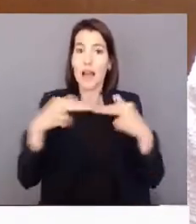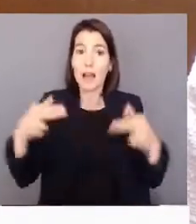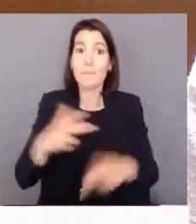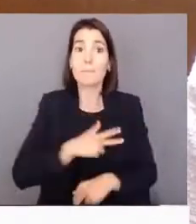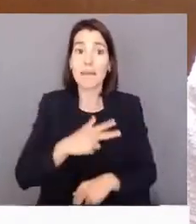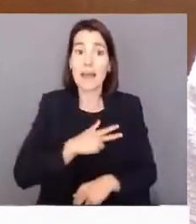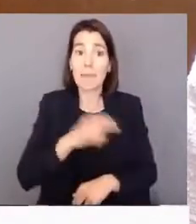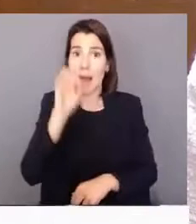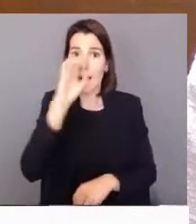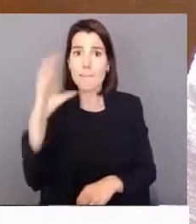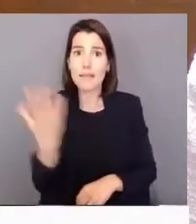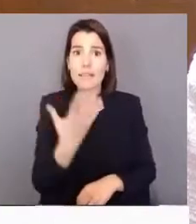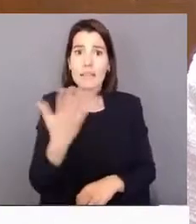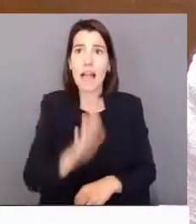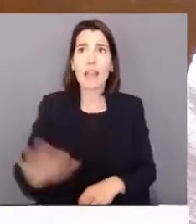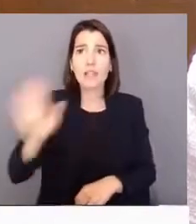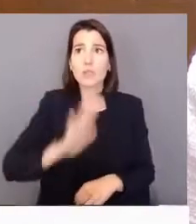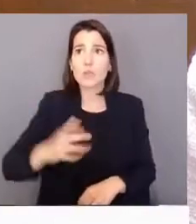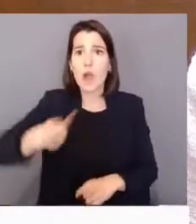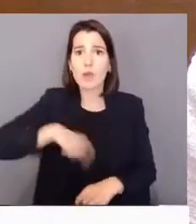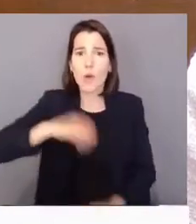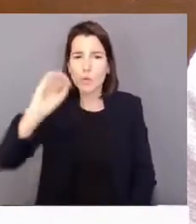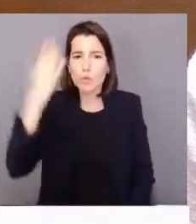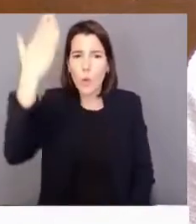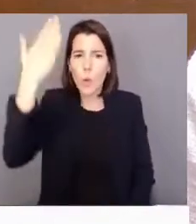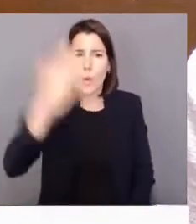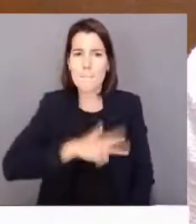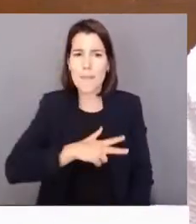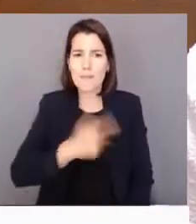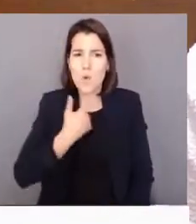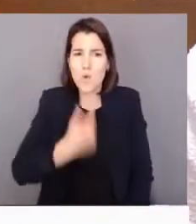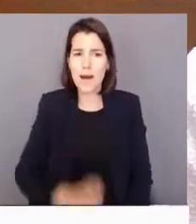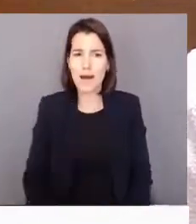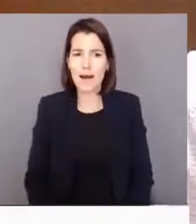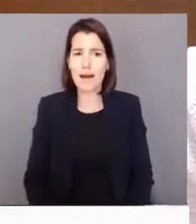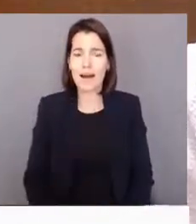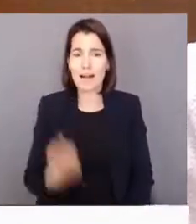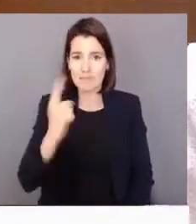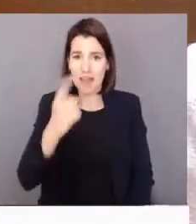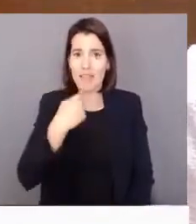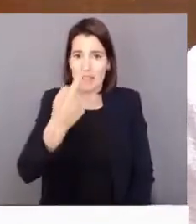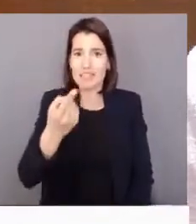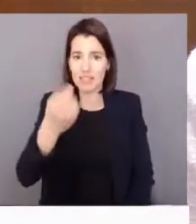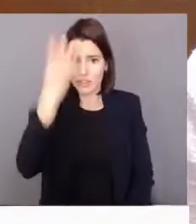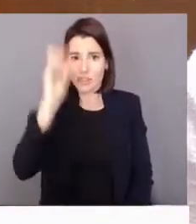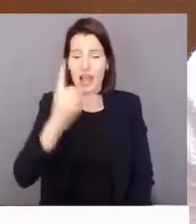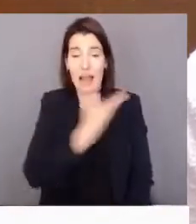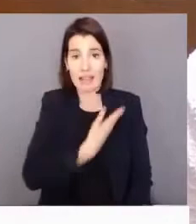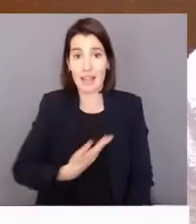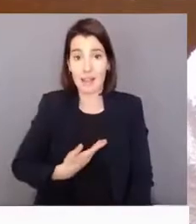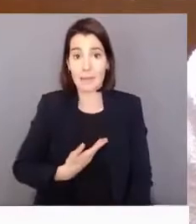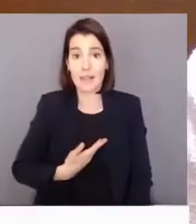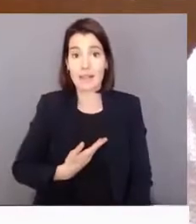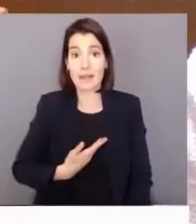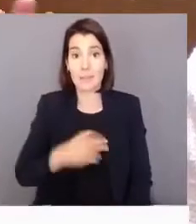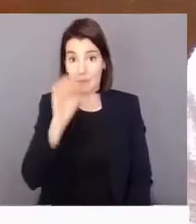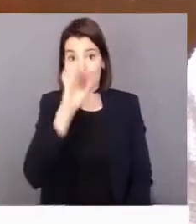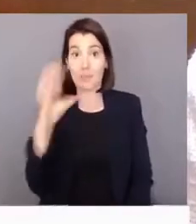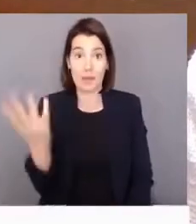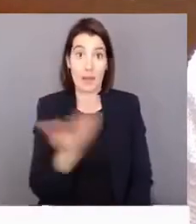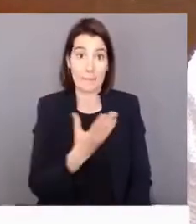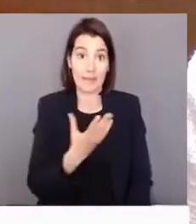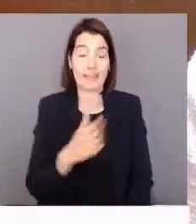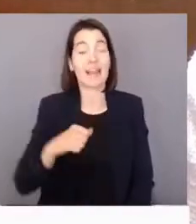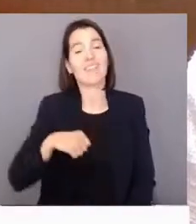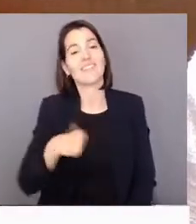ambientais a nível nacional. E não precisamos... já sabem que antigamente esta coisa do ambiente era verde por